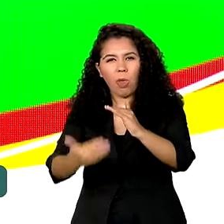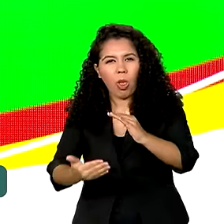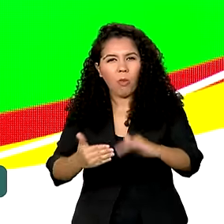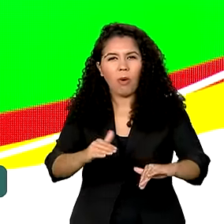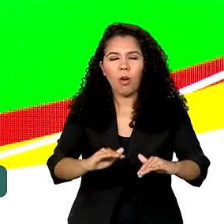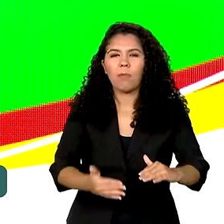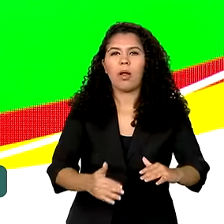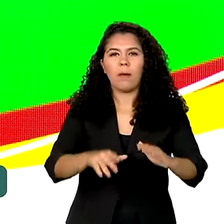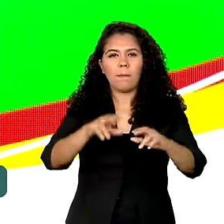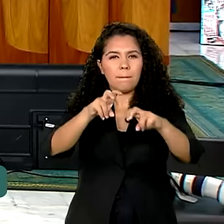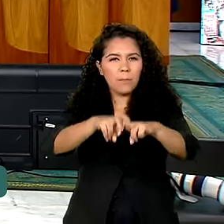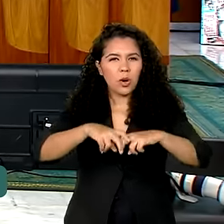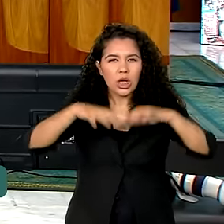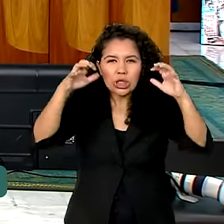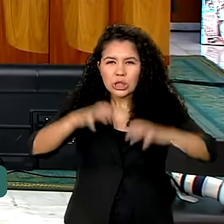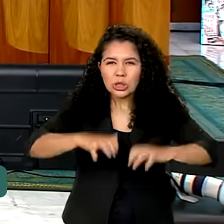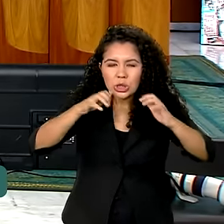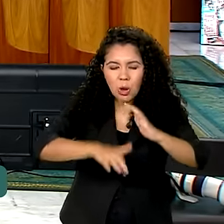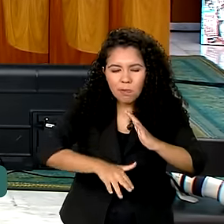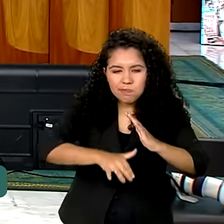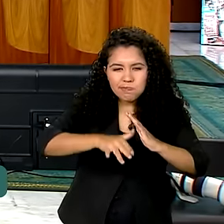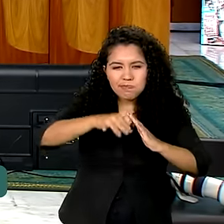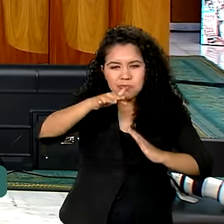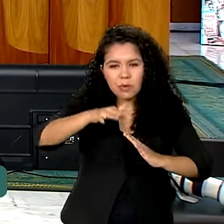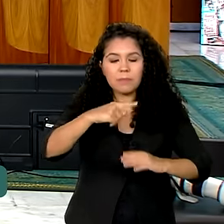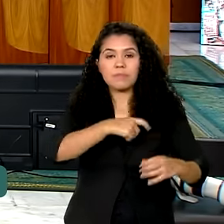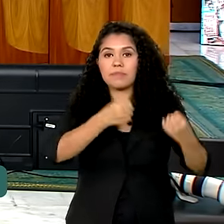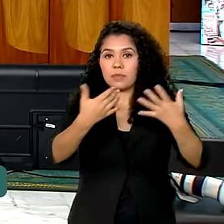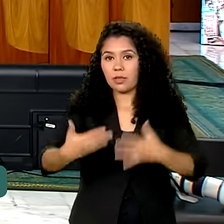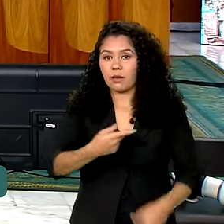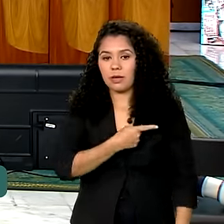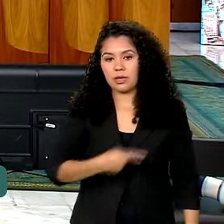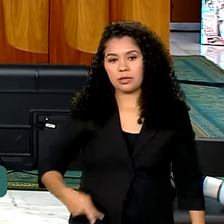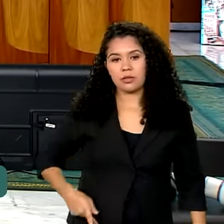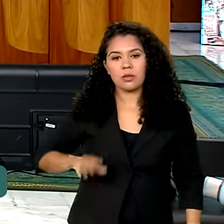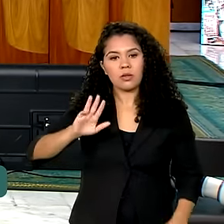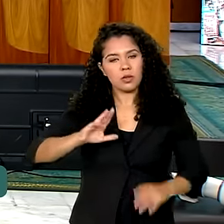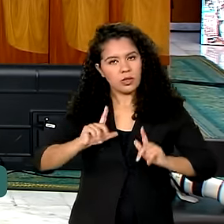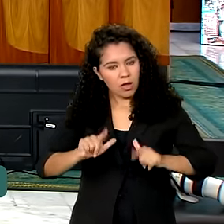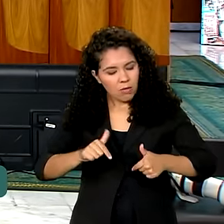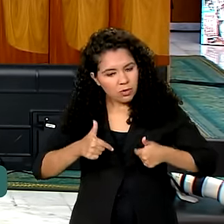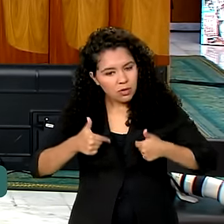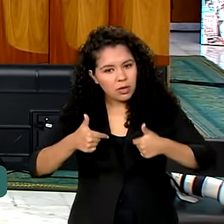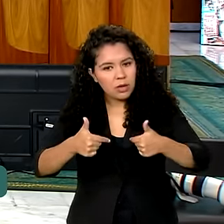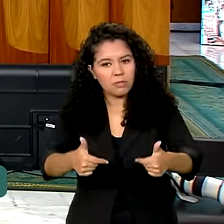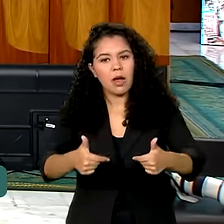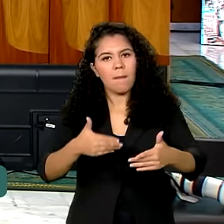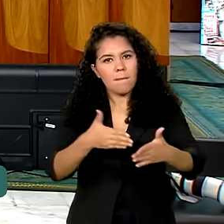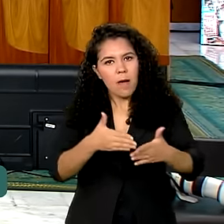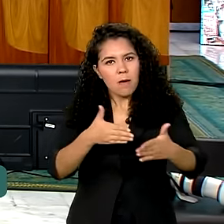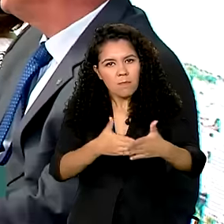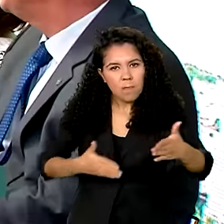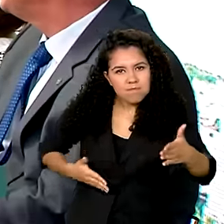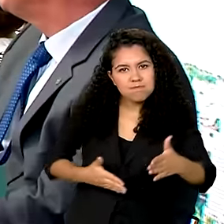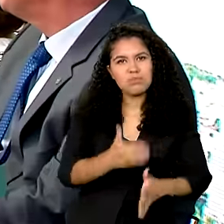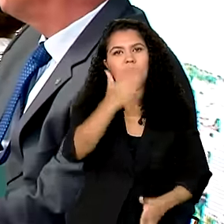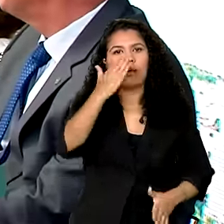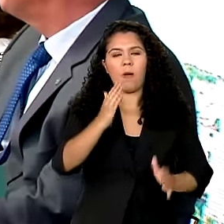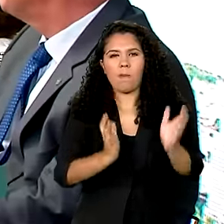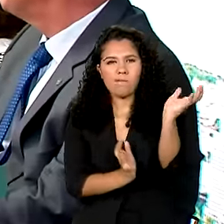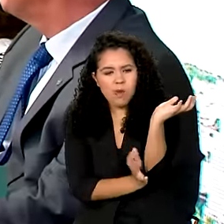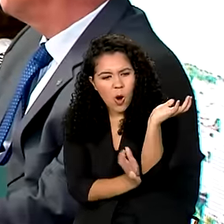desastre. O presidente Lula reafirmou que o governo está trabalhando para destravar a burocracia para